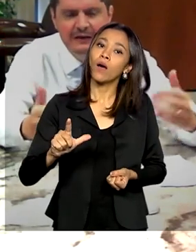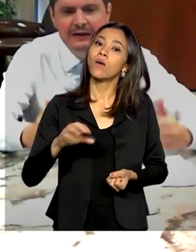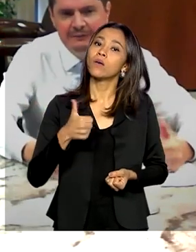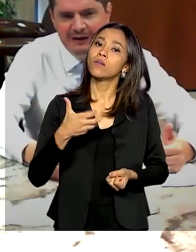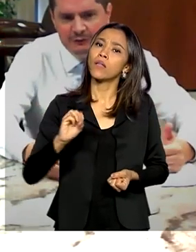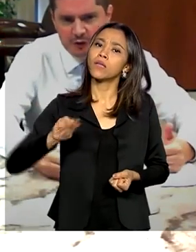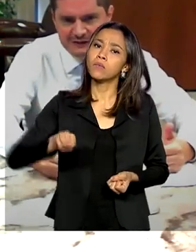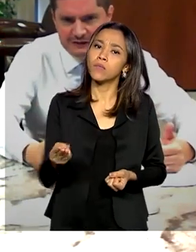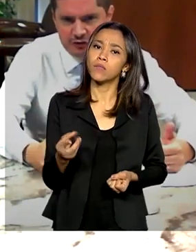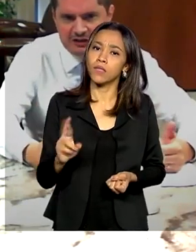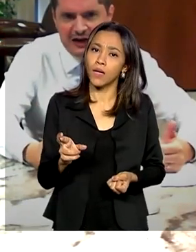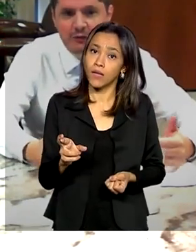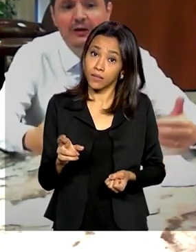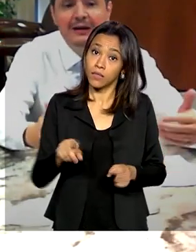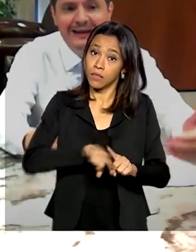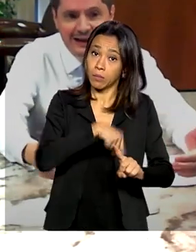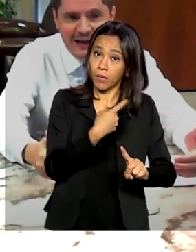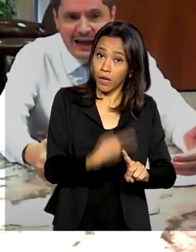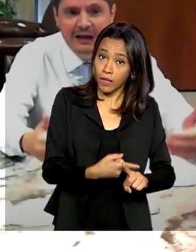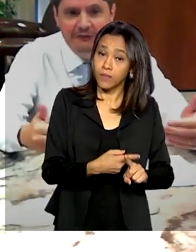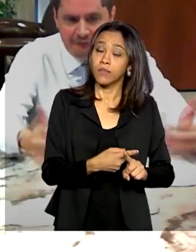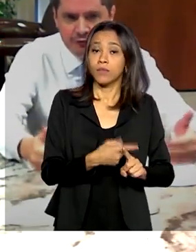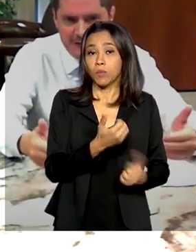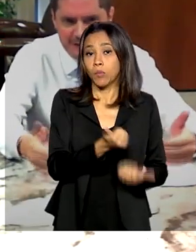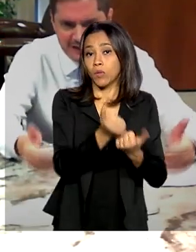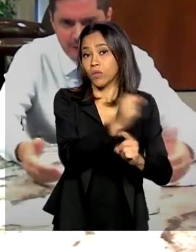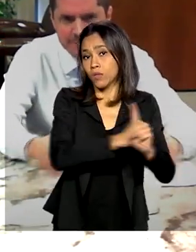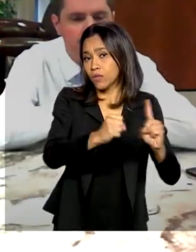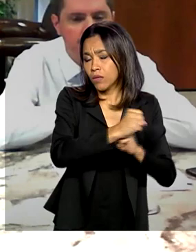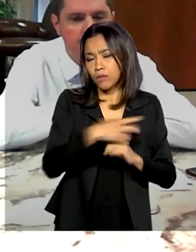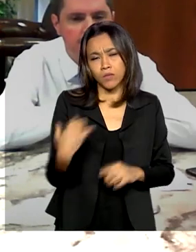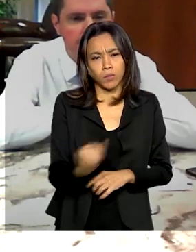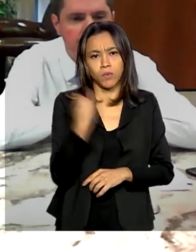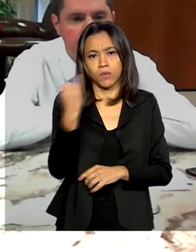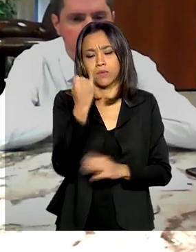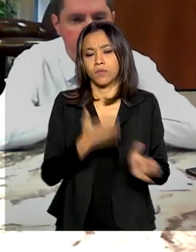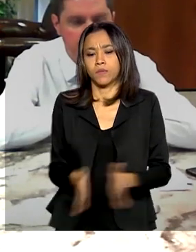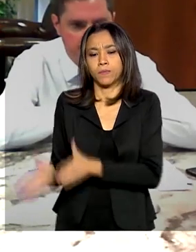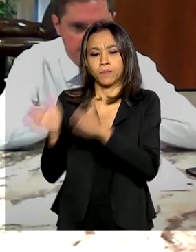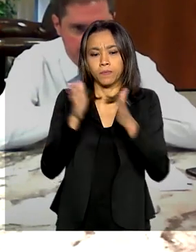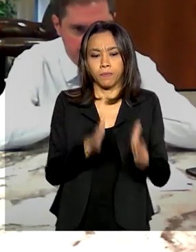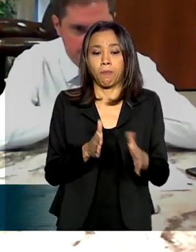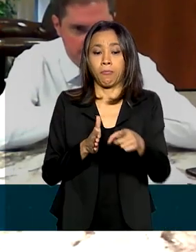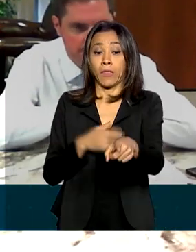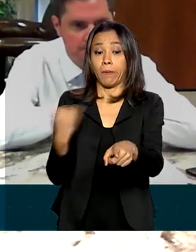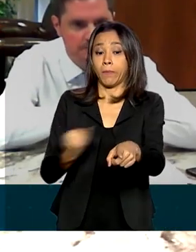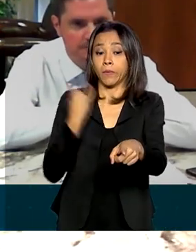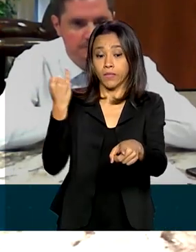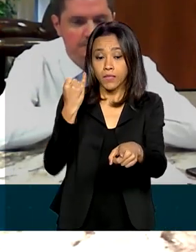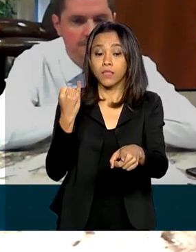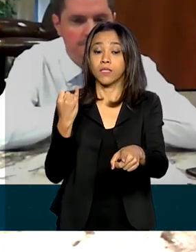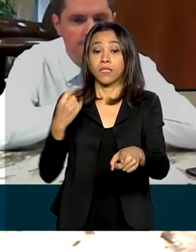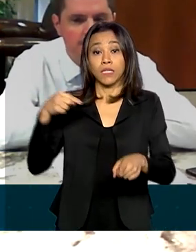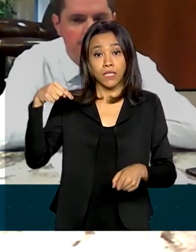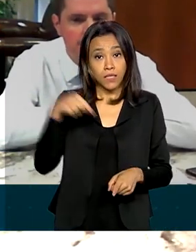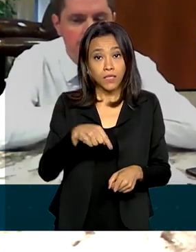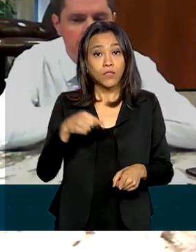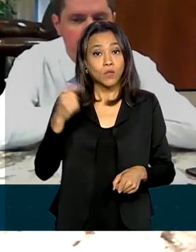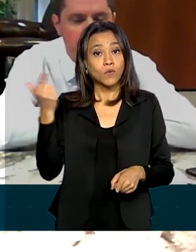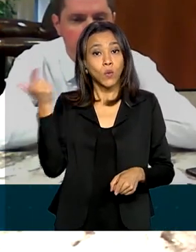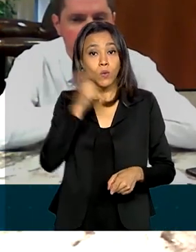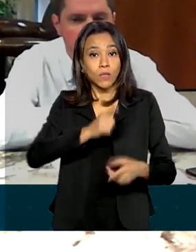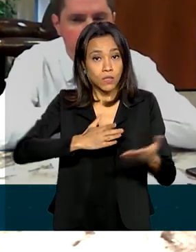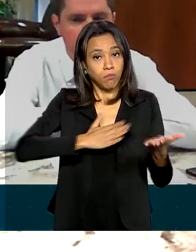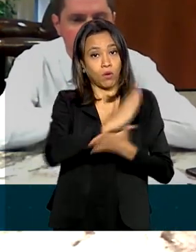de reais, mas do ponto de vista social, ele é fundamental. É muito importante que essa parte efetivamente seja aprovada,